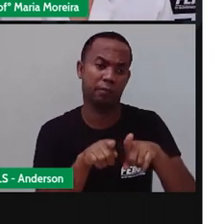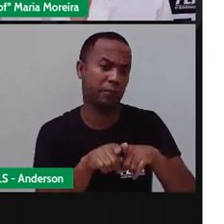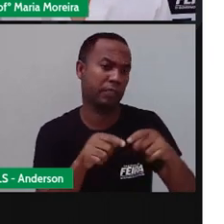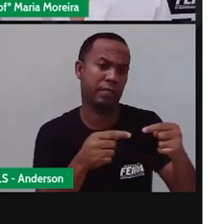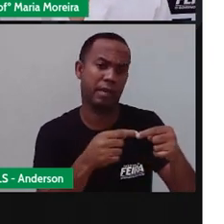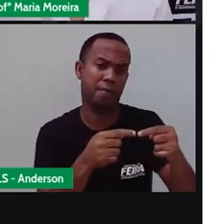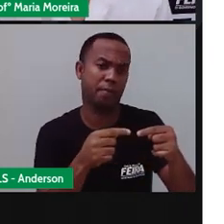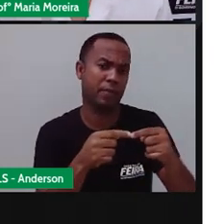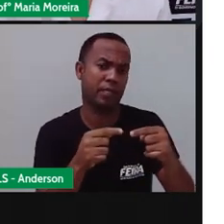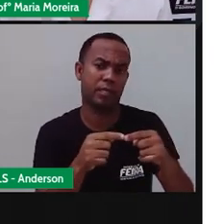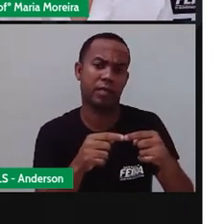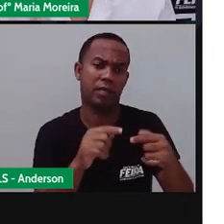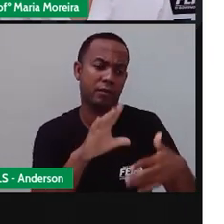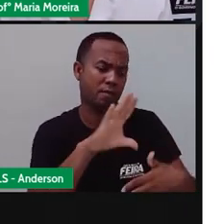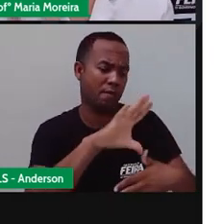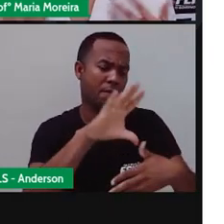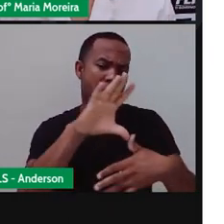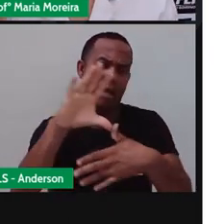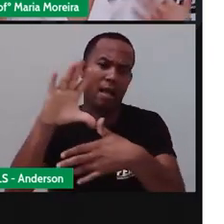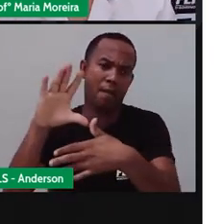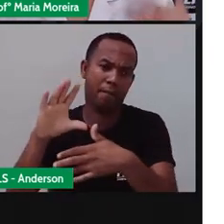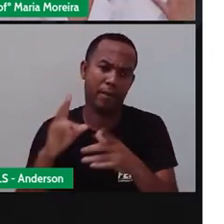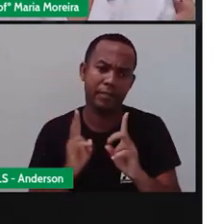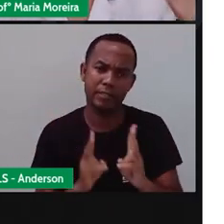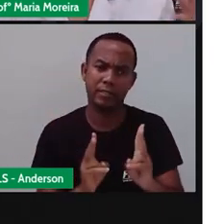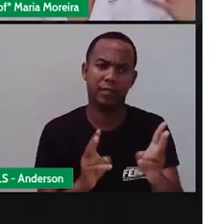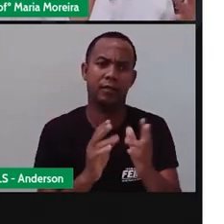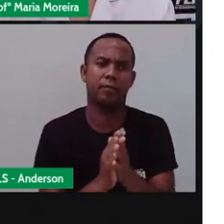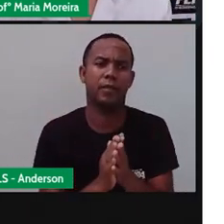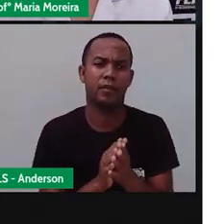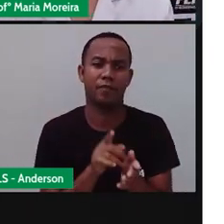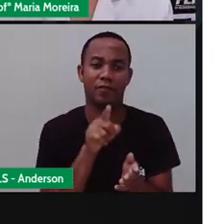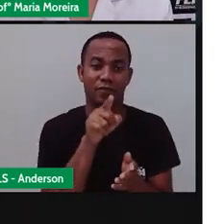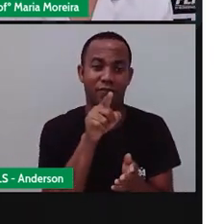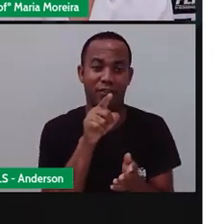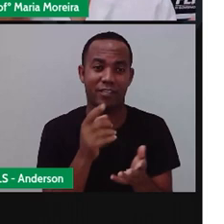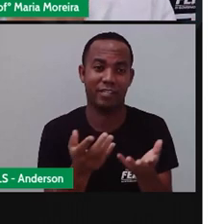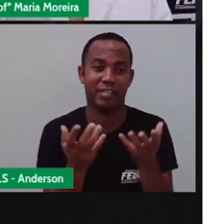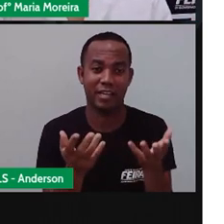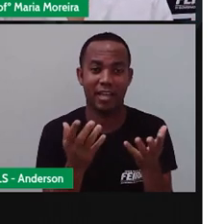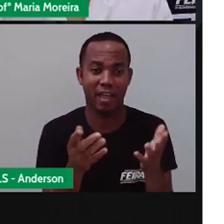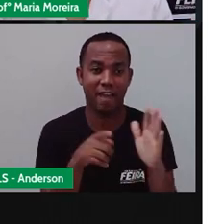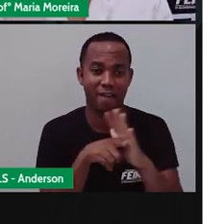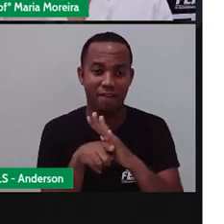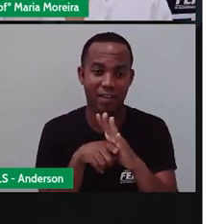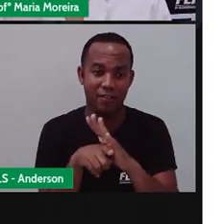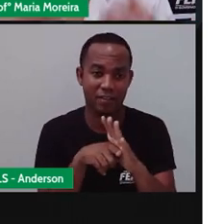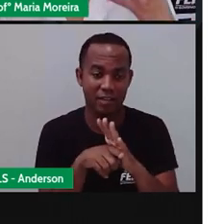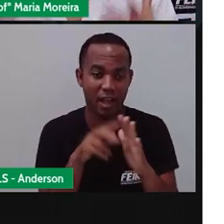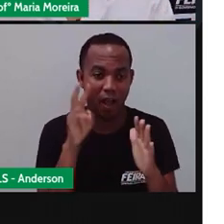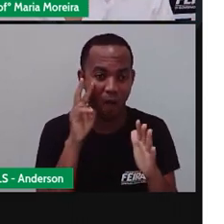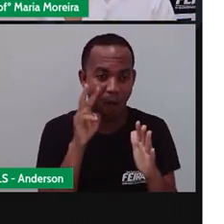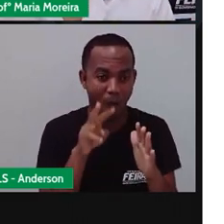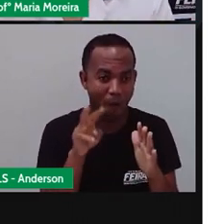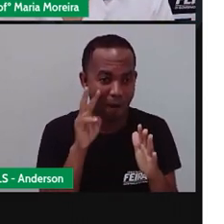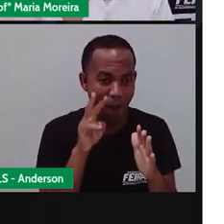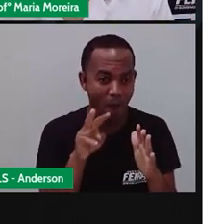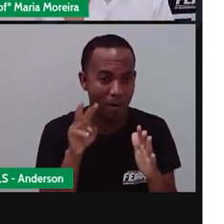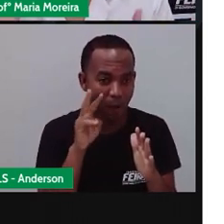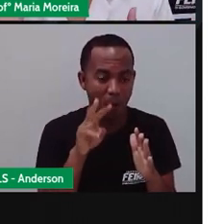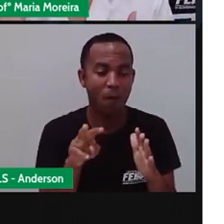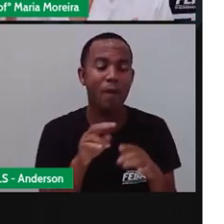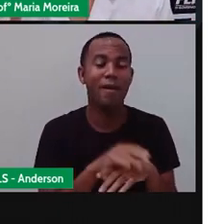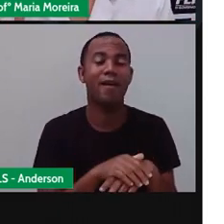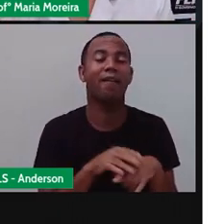isso, tá, gente? Então, quem quiser aí investigar mais coisas sobre os mapas, é só dar uma olhadinha no Waze, no Google